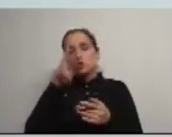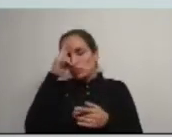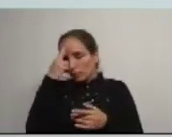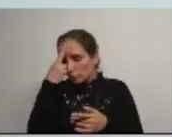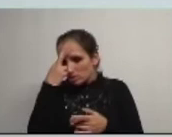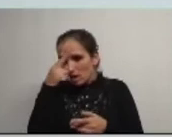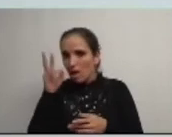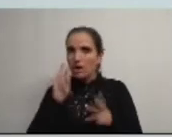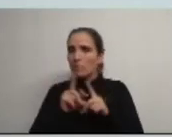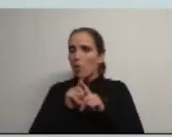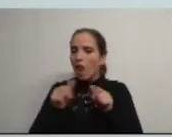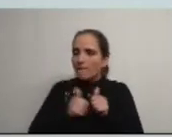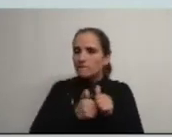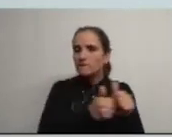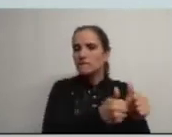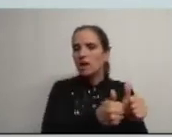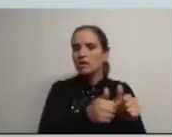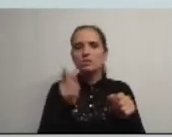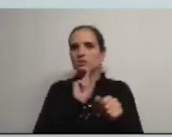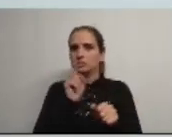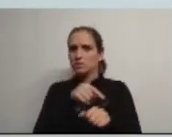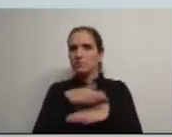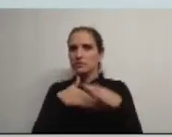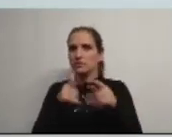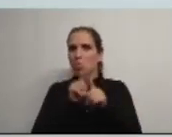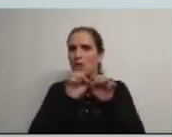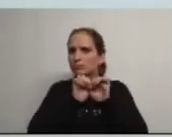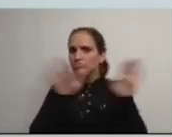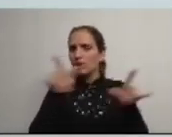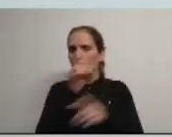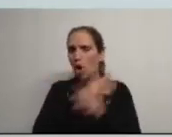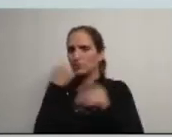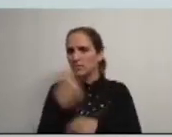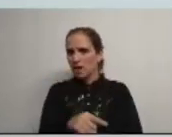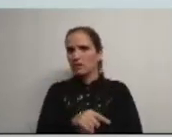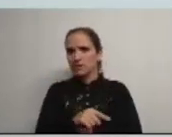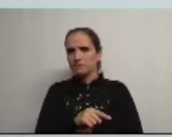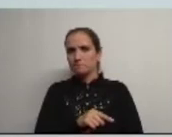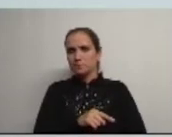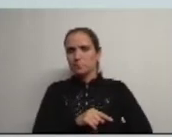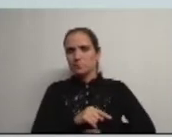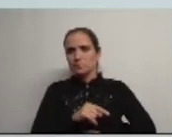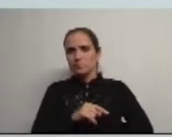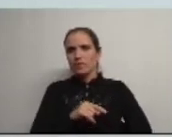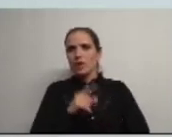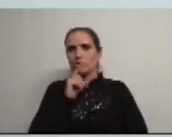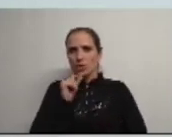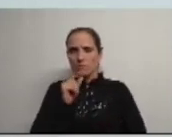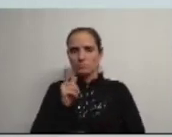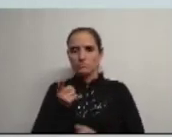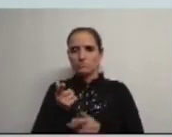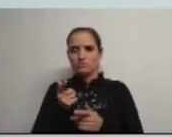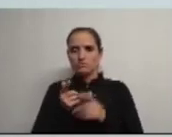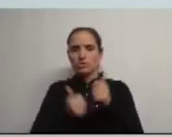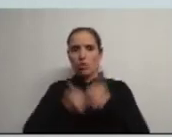para não alinhar nesta senda neoliberal que está a assolar a Europa que em nome da competitividade